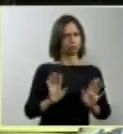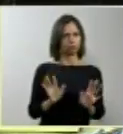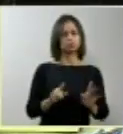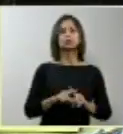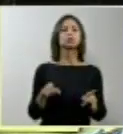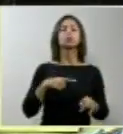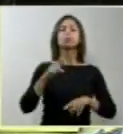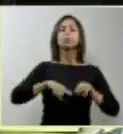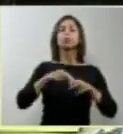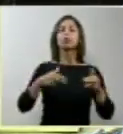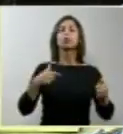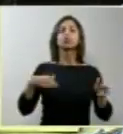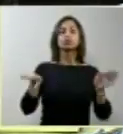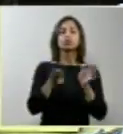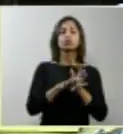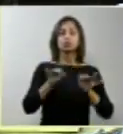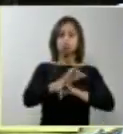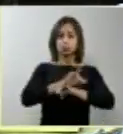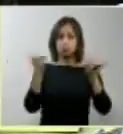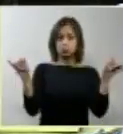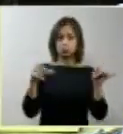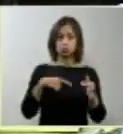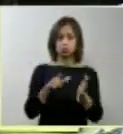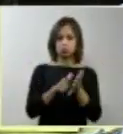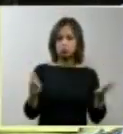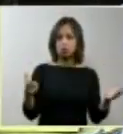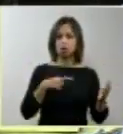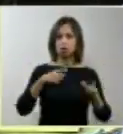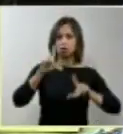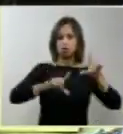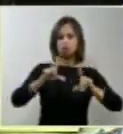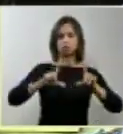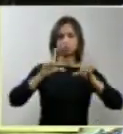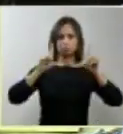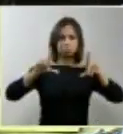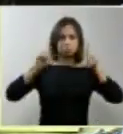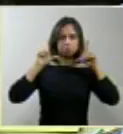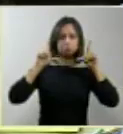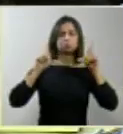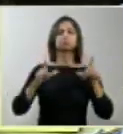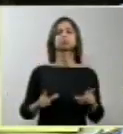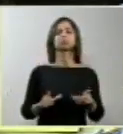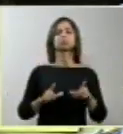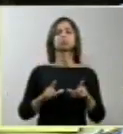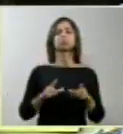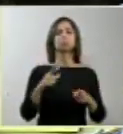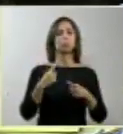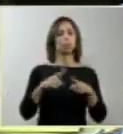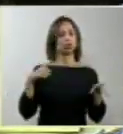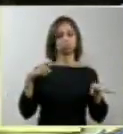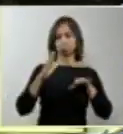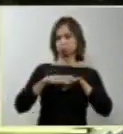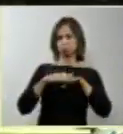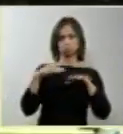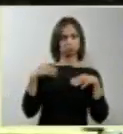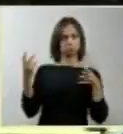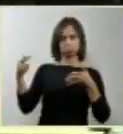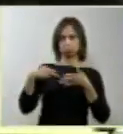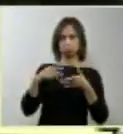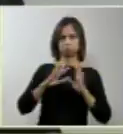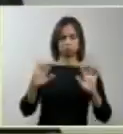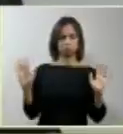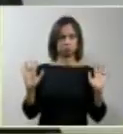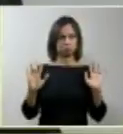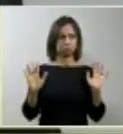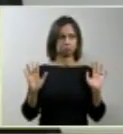material chegou à imprensa e à divulgação pública por meios que, evidentemente, não passaram por nós. Esclarecida